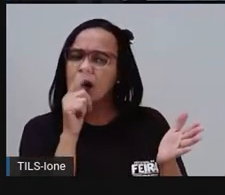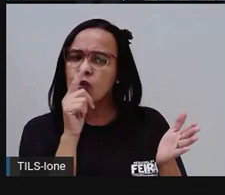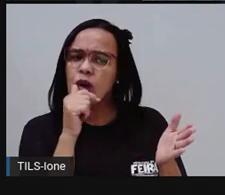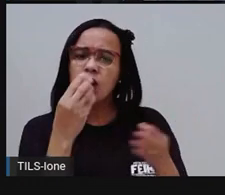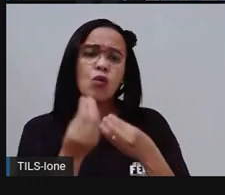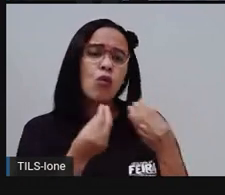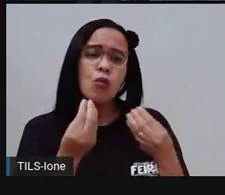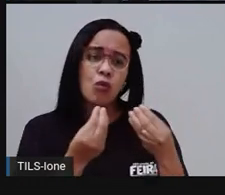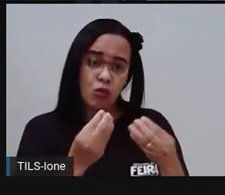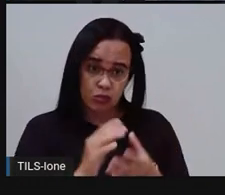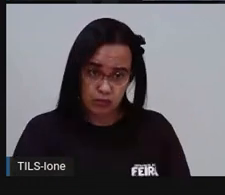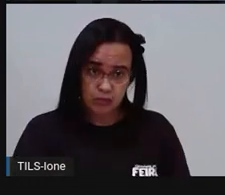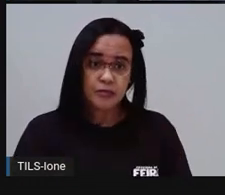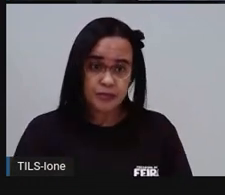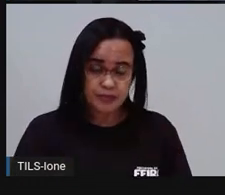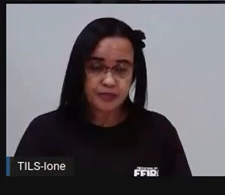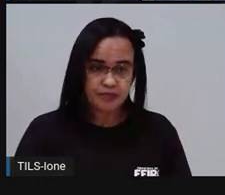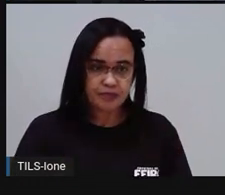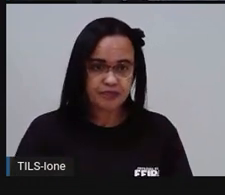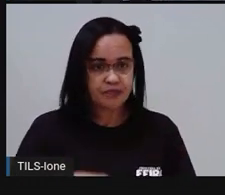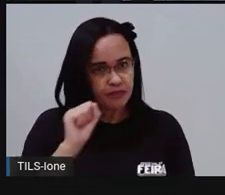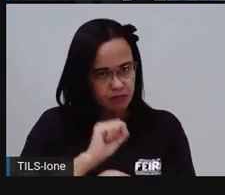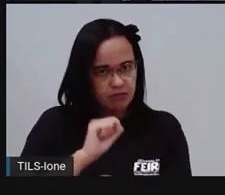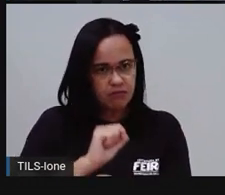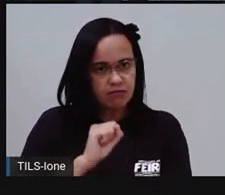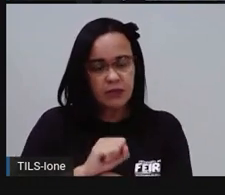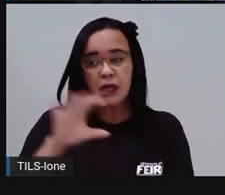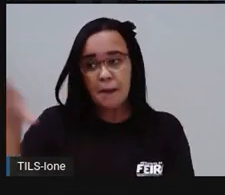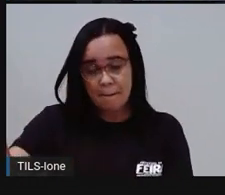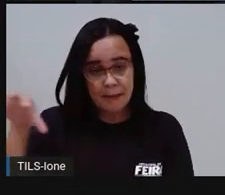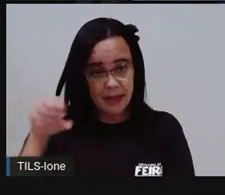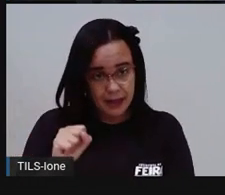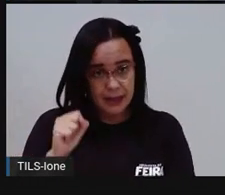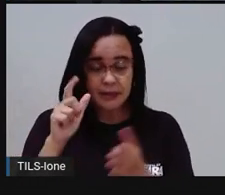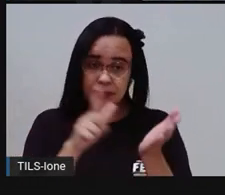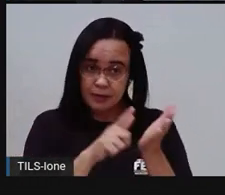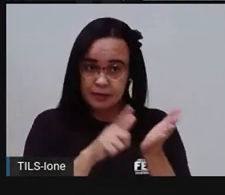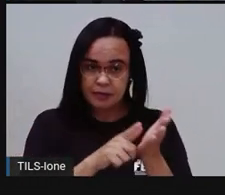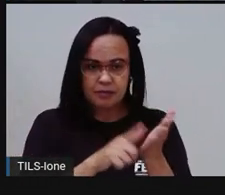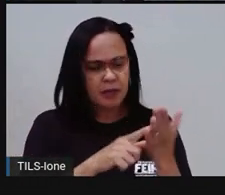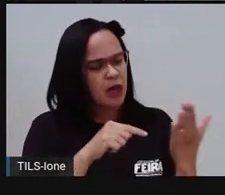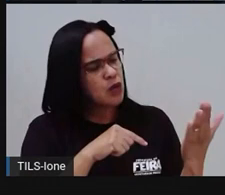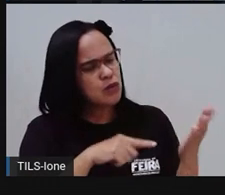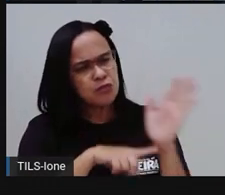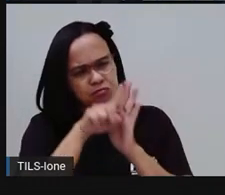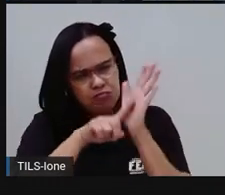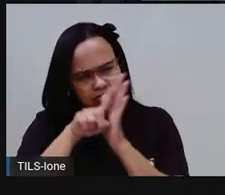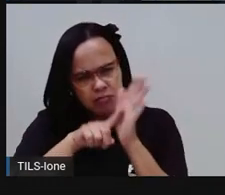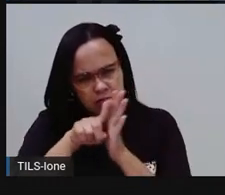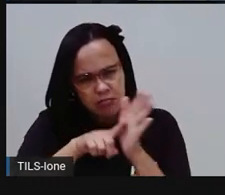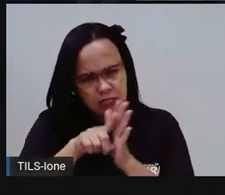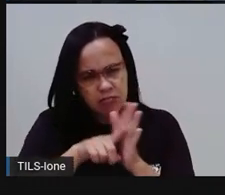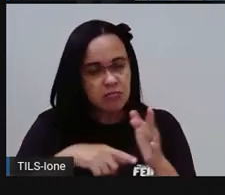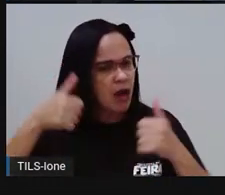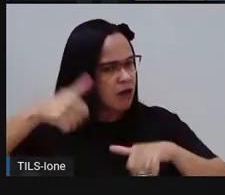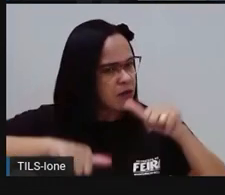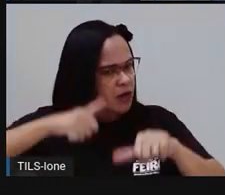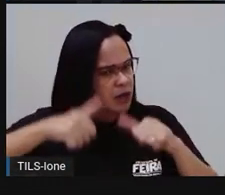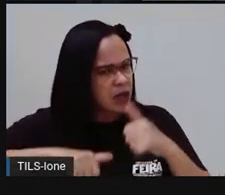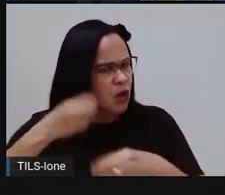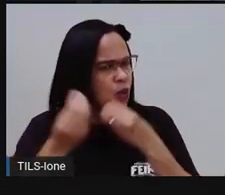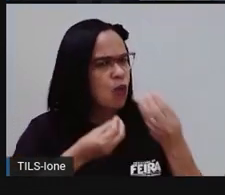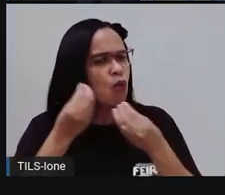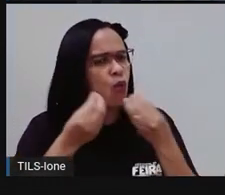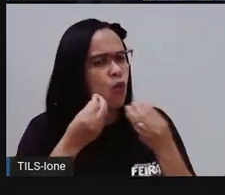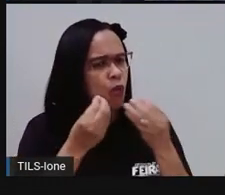Então, vai lá, a PRO está esperando você pegar a conta e a vai fazer essa análise. Então, a mamãe vai ficar super feliz, o papai também, porque você